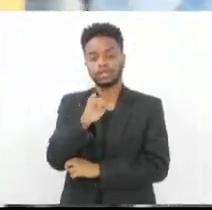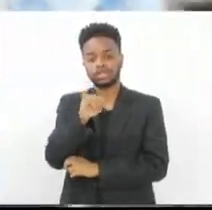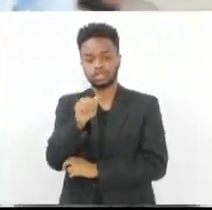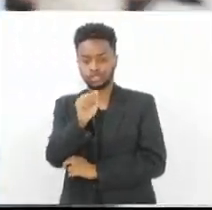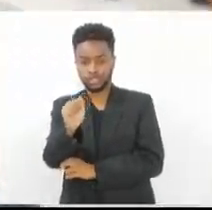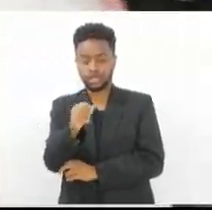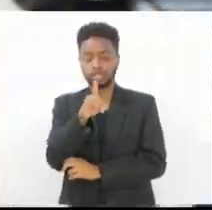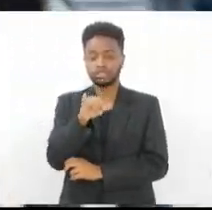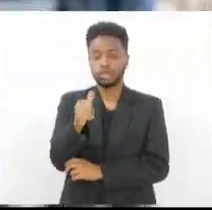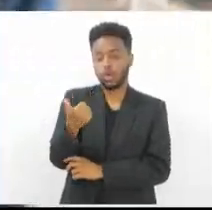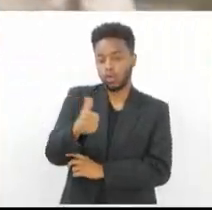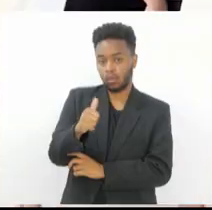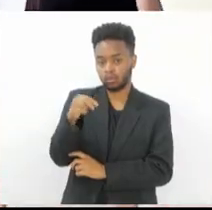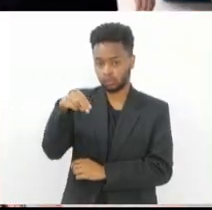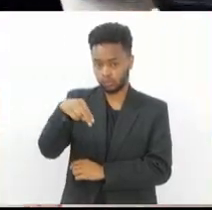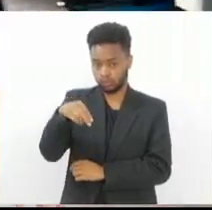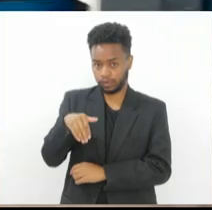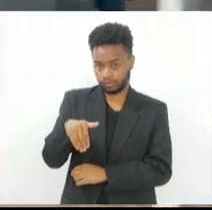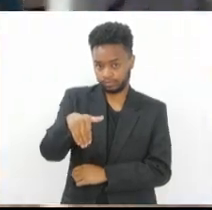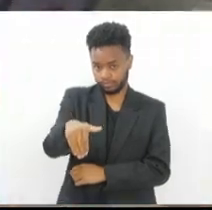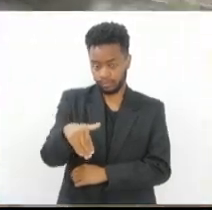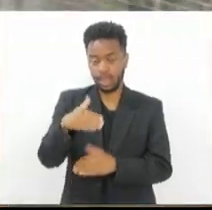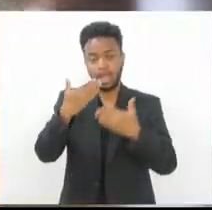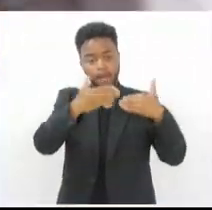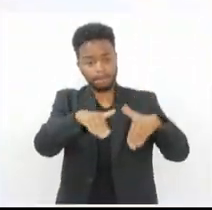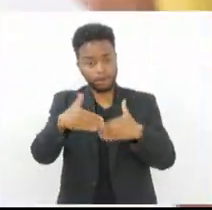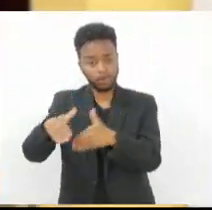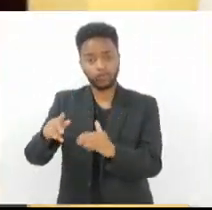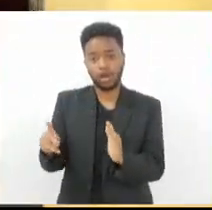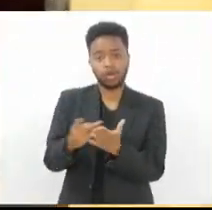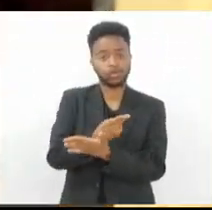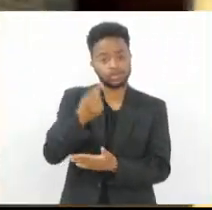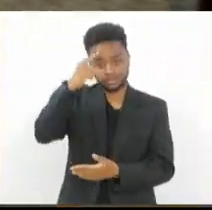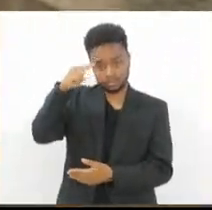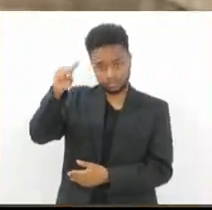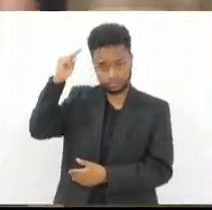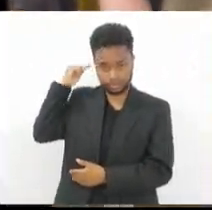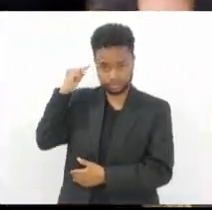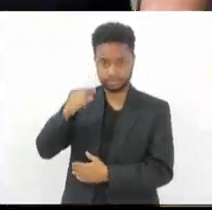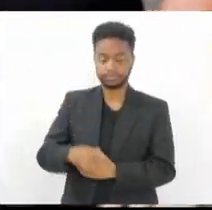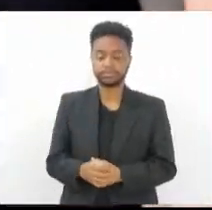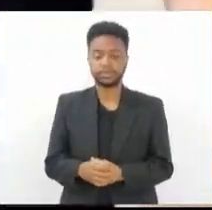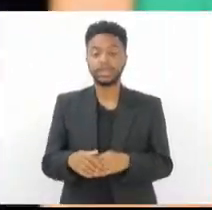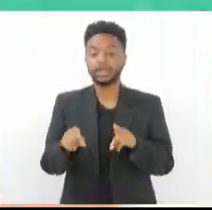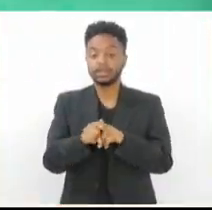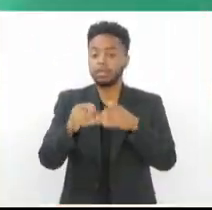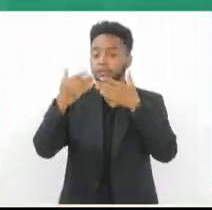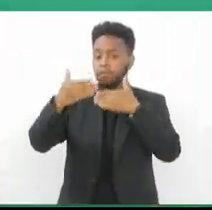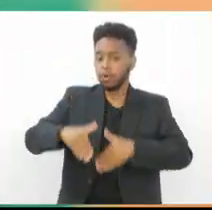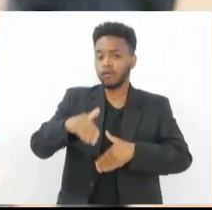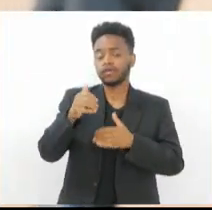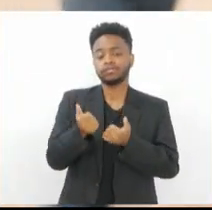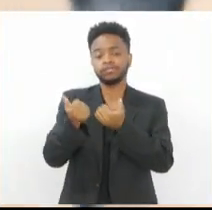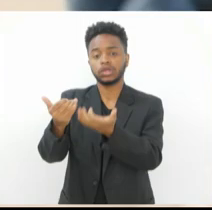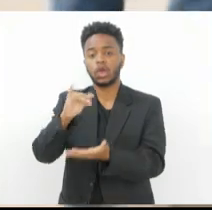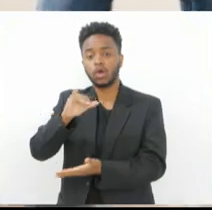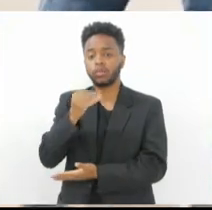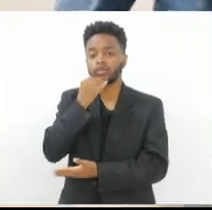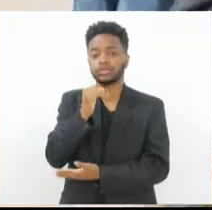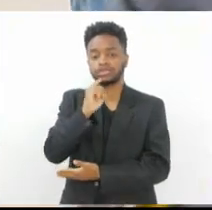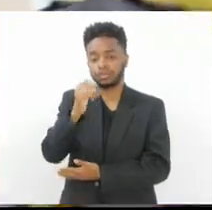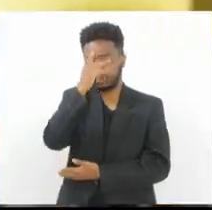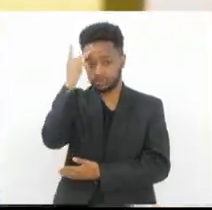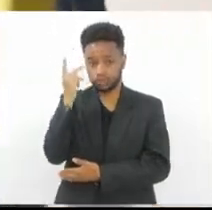INSEJA, no dia 11 de novembro. As provas foram realizadas na última semana. O exame é uma oportunidade para quem busca a